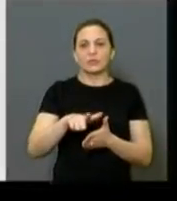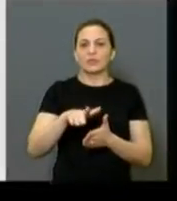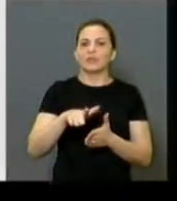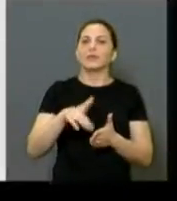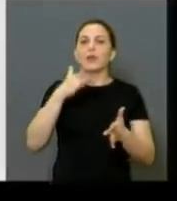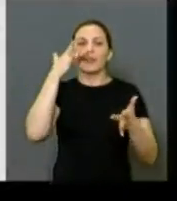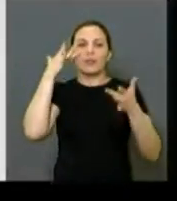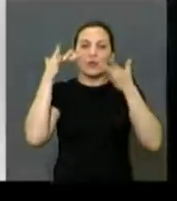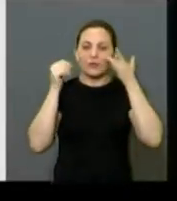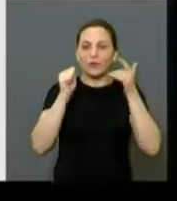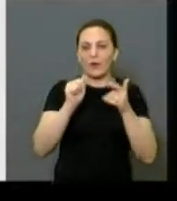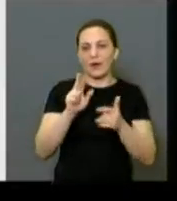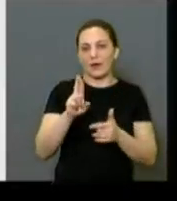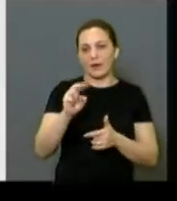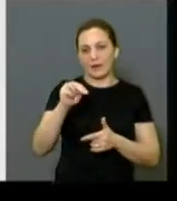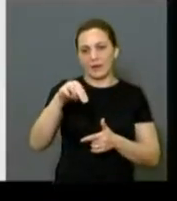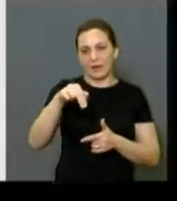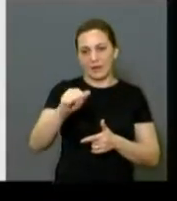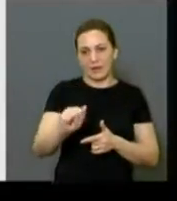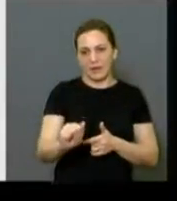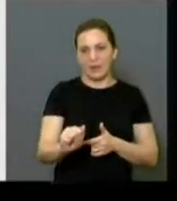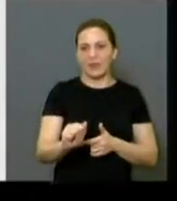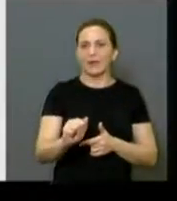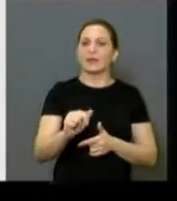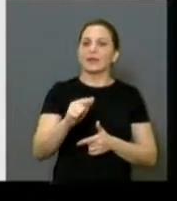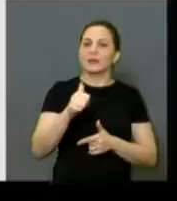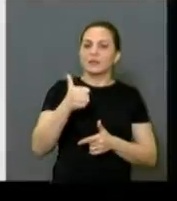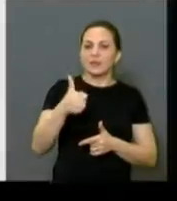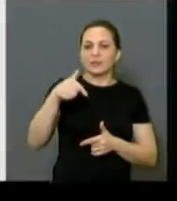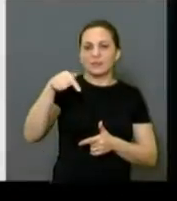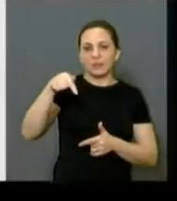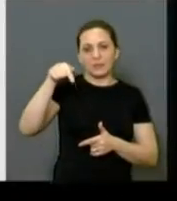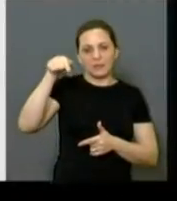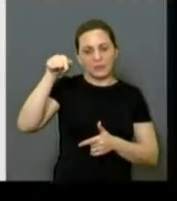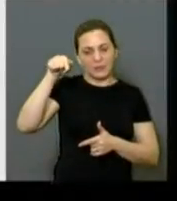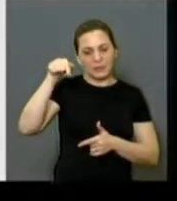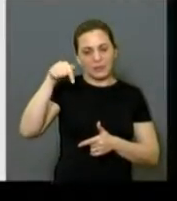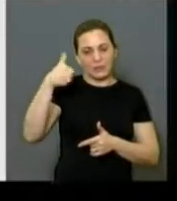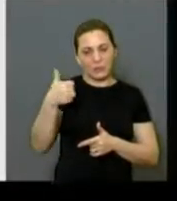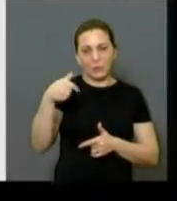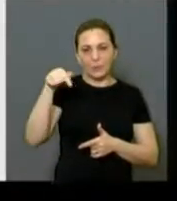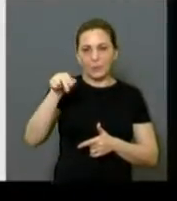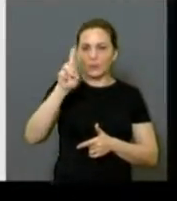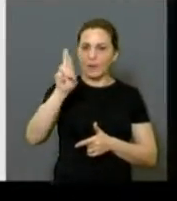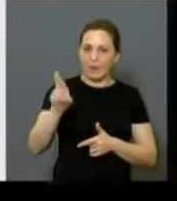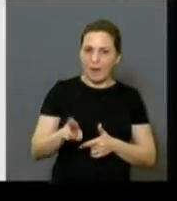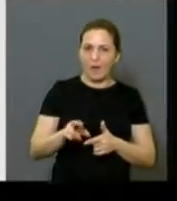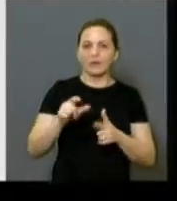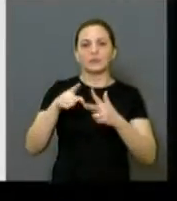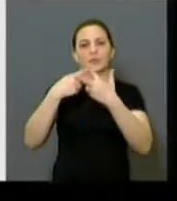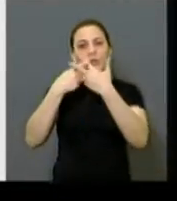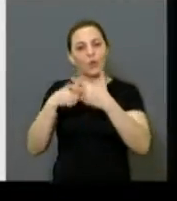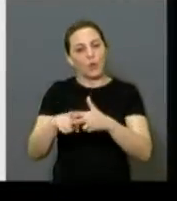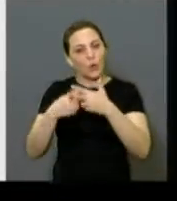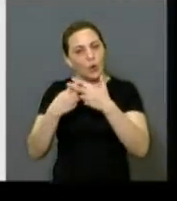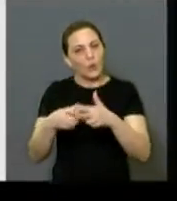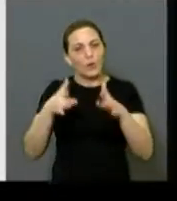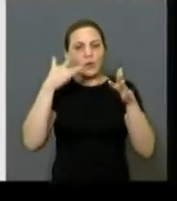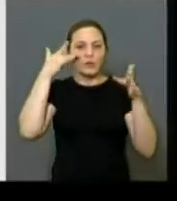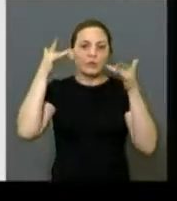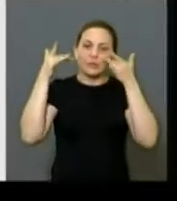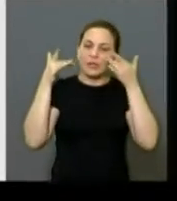de Arena, onde vai ser investido R 171 mil na reforma do teatro. Necessita urgente.